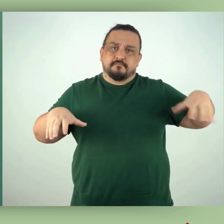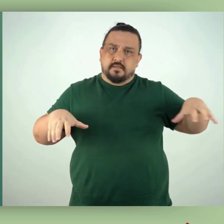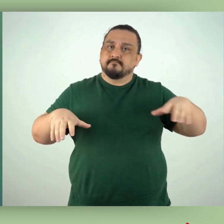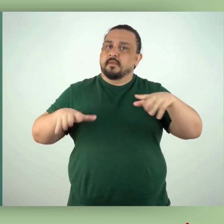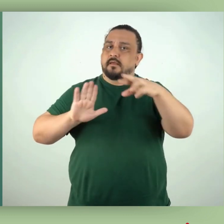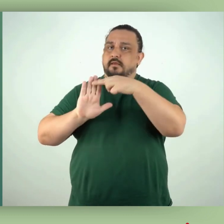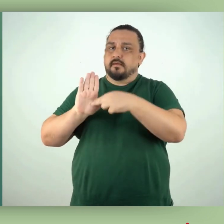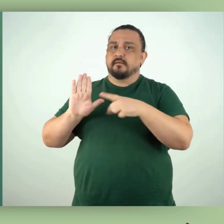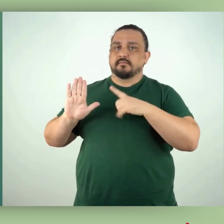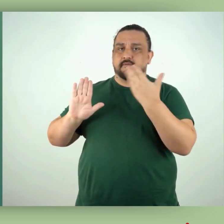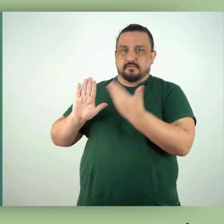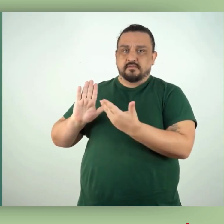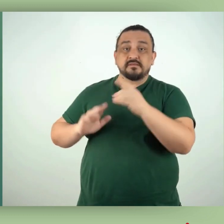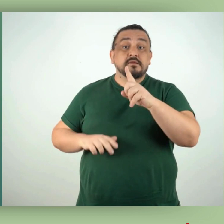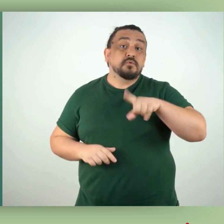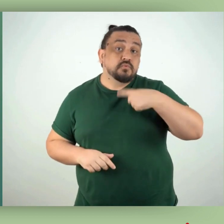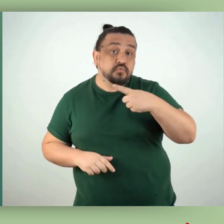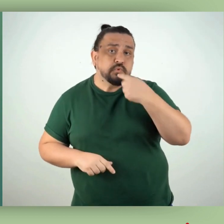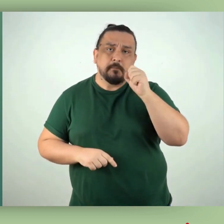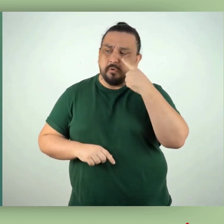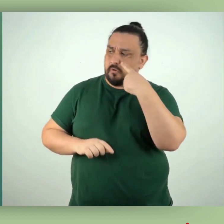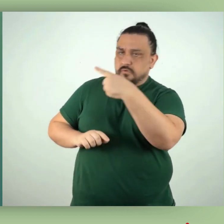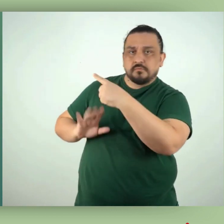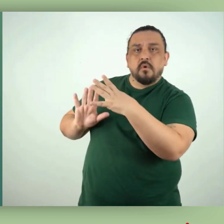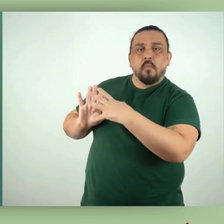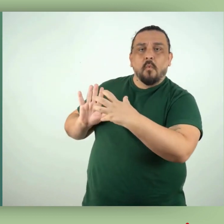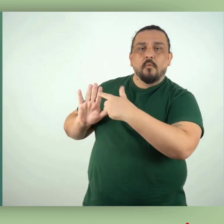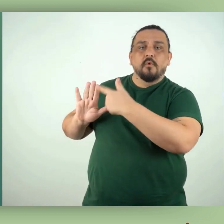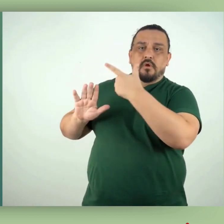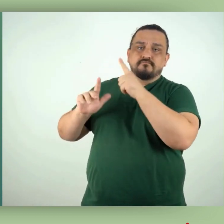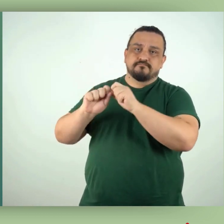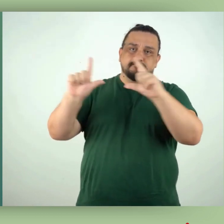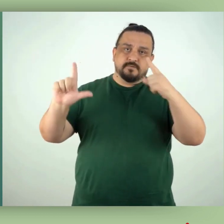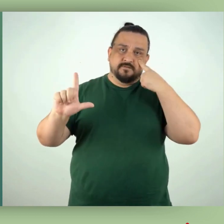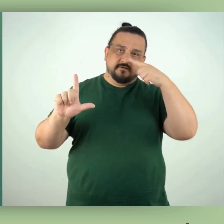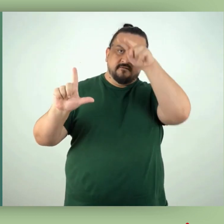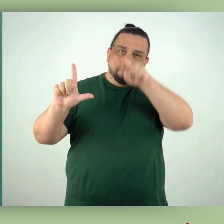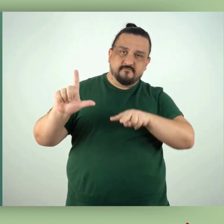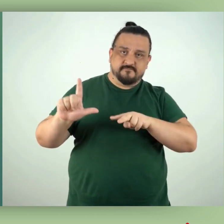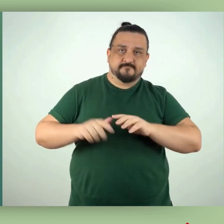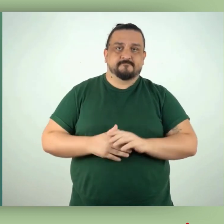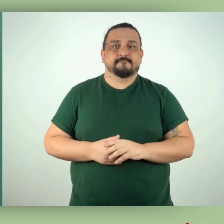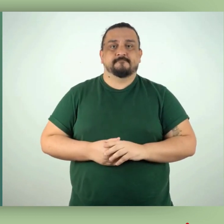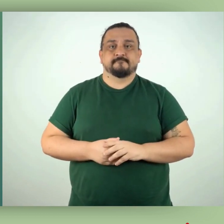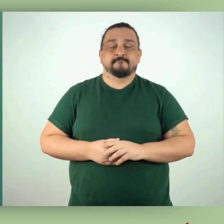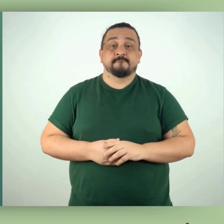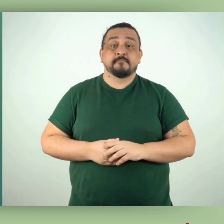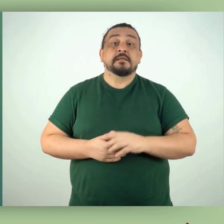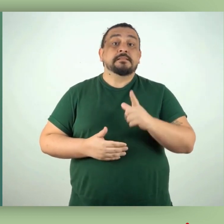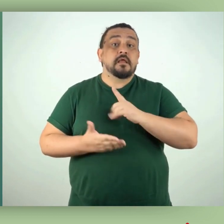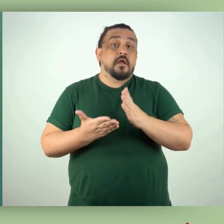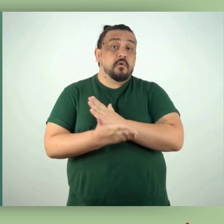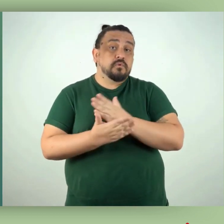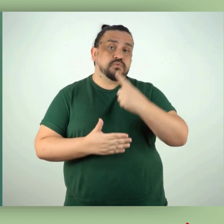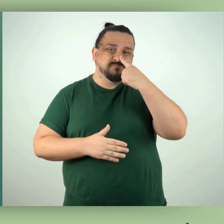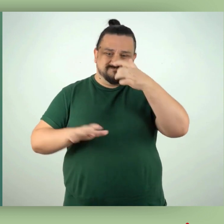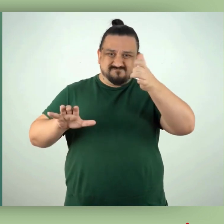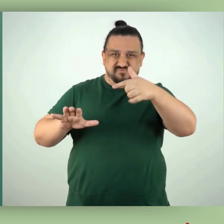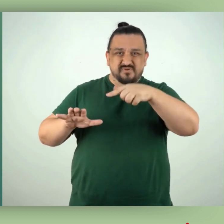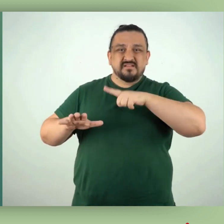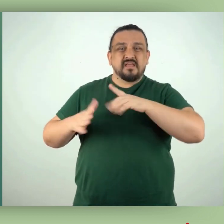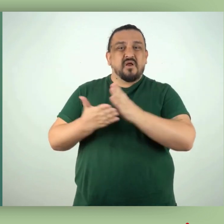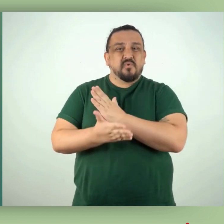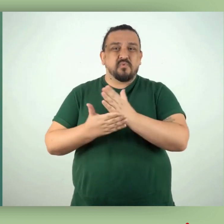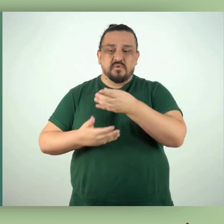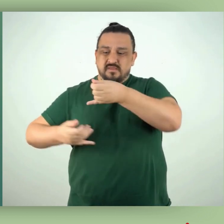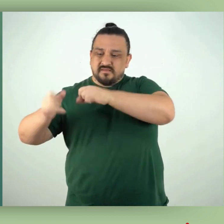dessas substâncias deve ser realizado. Em caso de dúvida, você pode consultá-la através do QR Code mostrado na tela. Resíduos